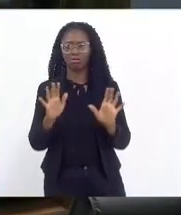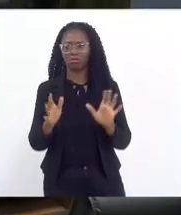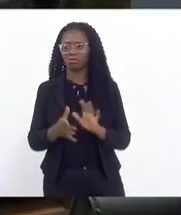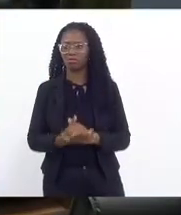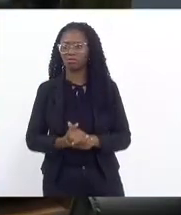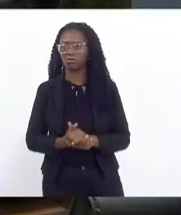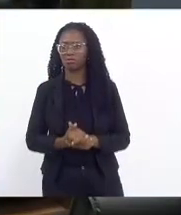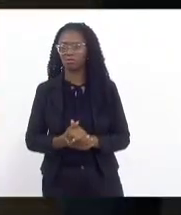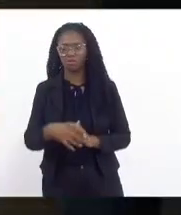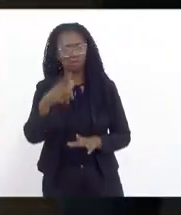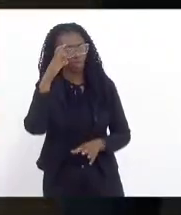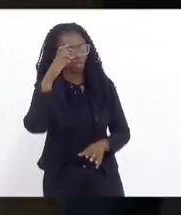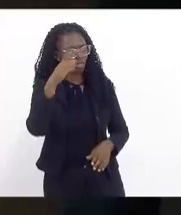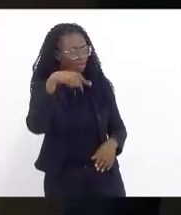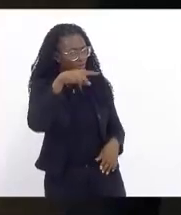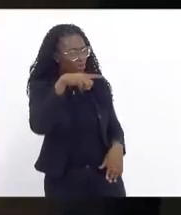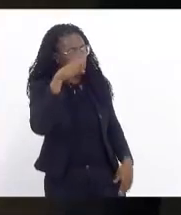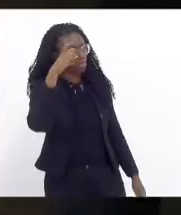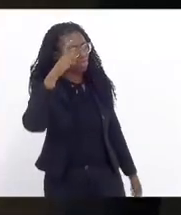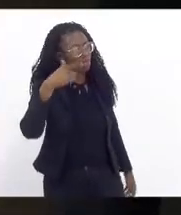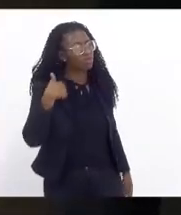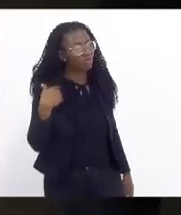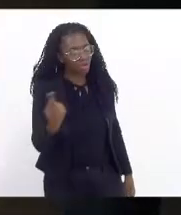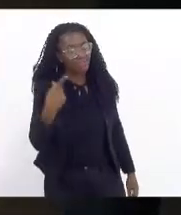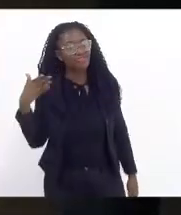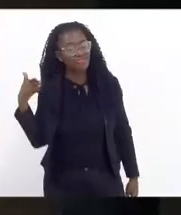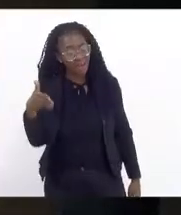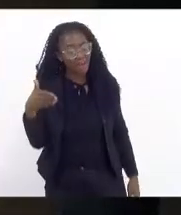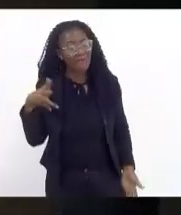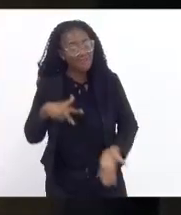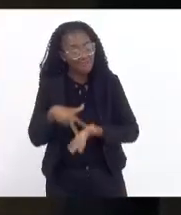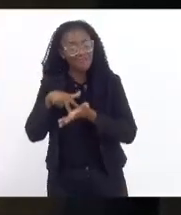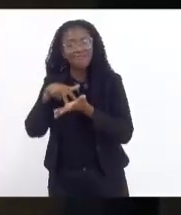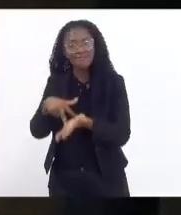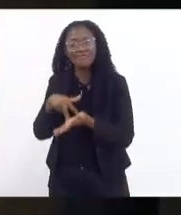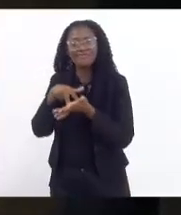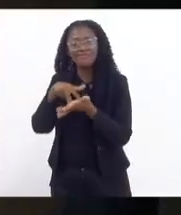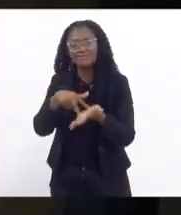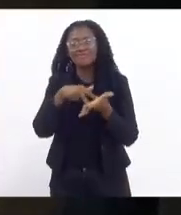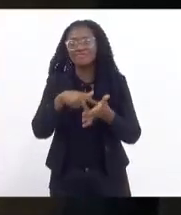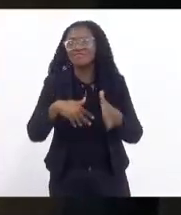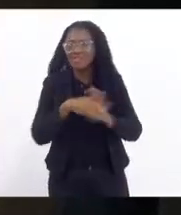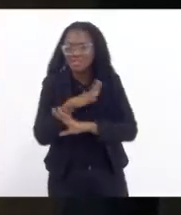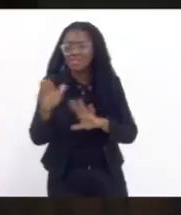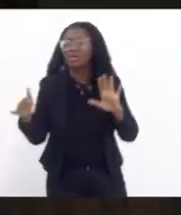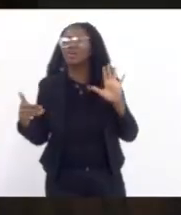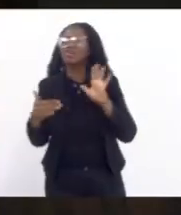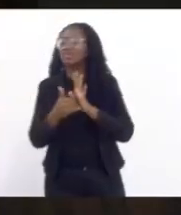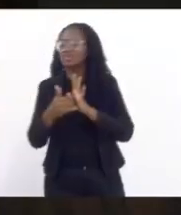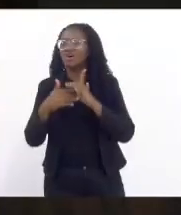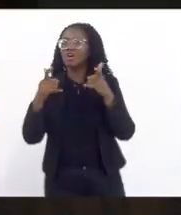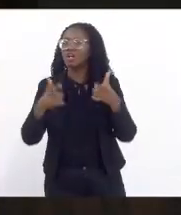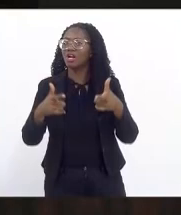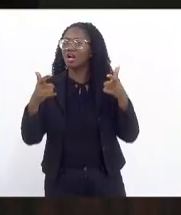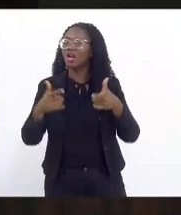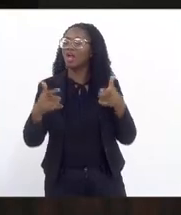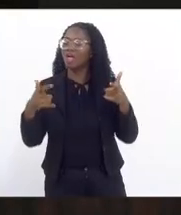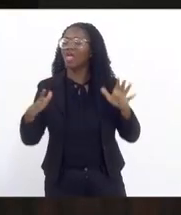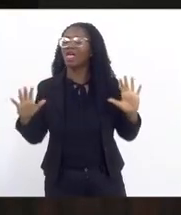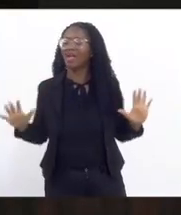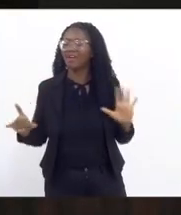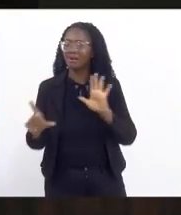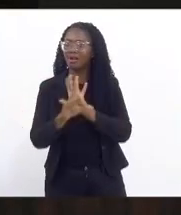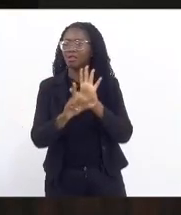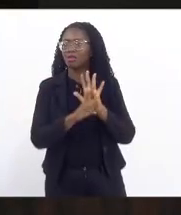atentos os deputados nós estamos chegando cada vez mais firme em todas as casas legislativas do Brasil se Deus quiser na próxima